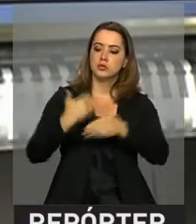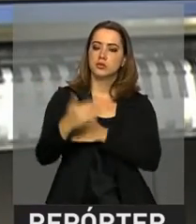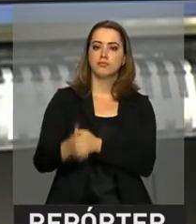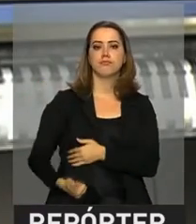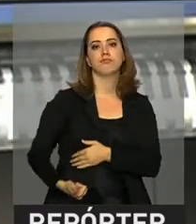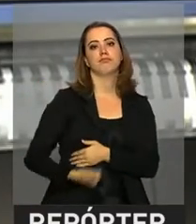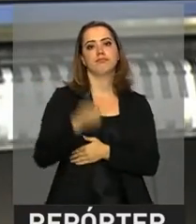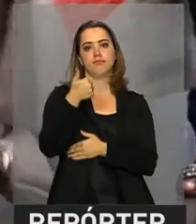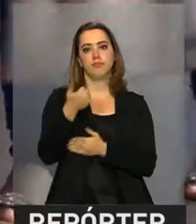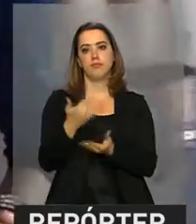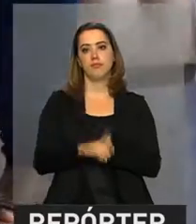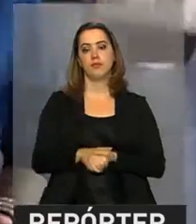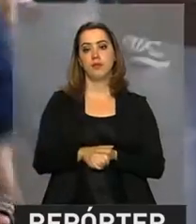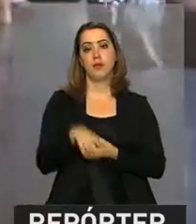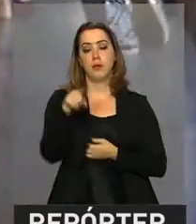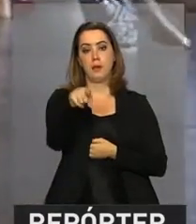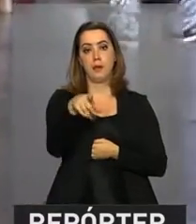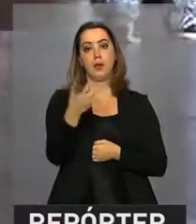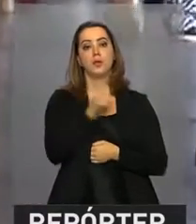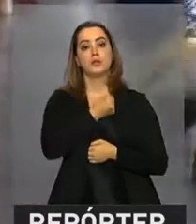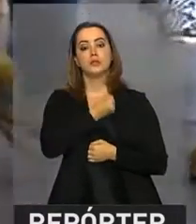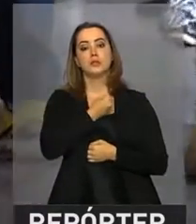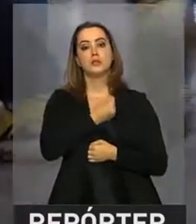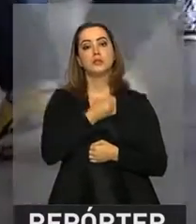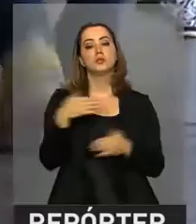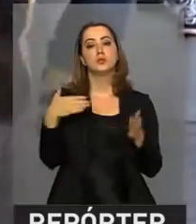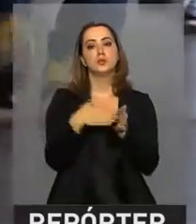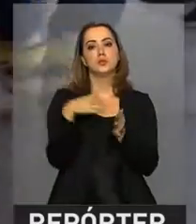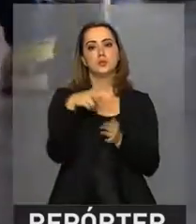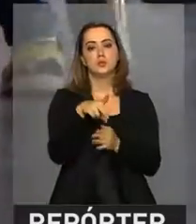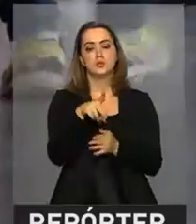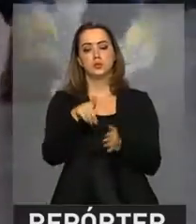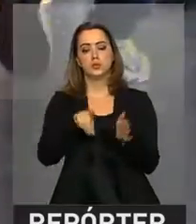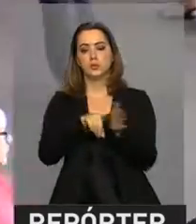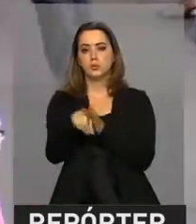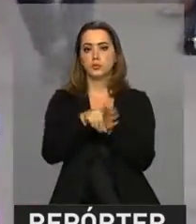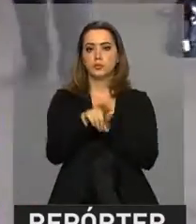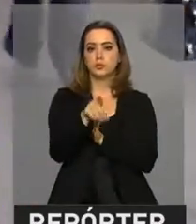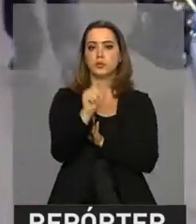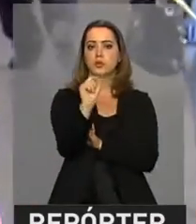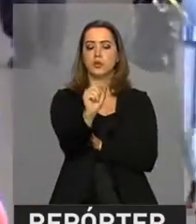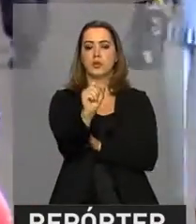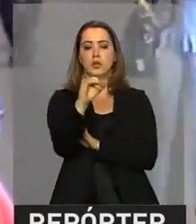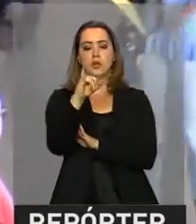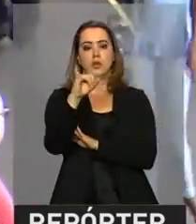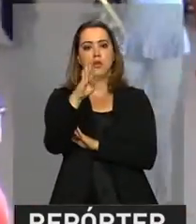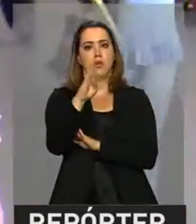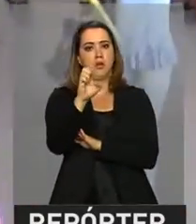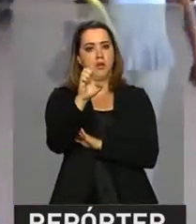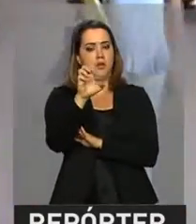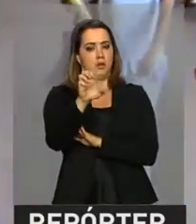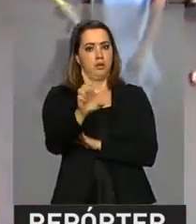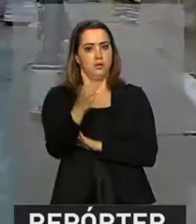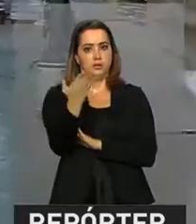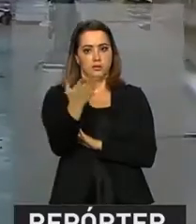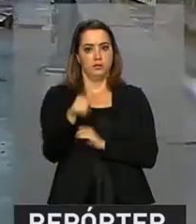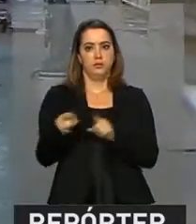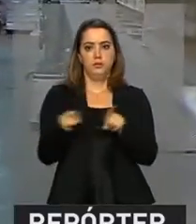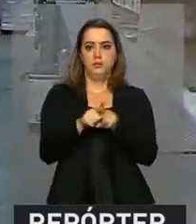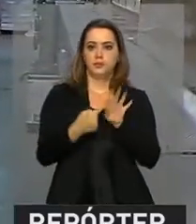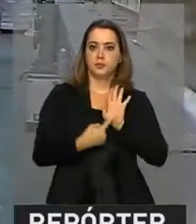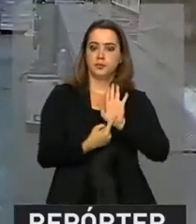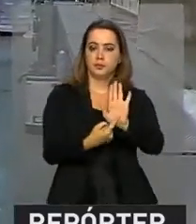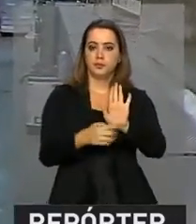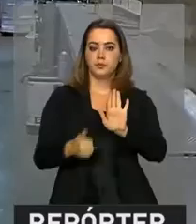tendência é melhorar ainda mais. Os dados são do último levantamento do Instituto Brasileiro de Geografia e Estatística, o IBGE, que